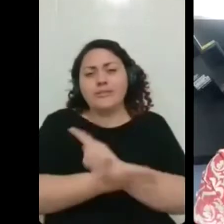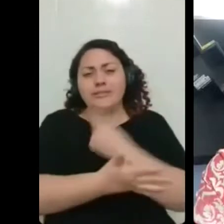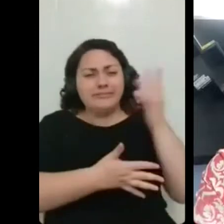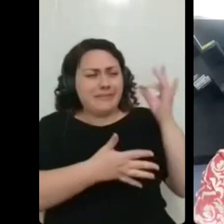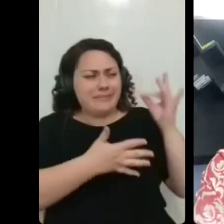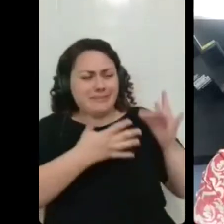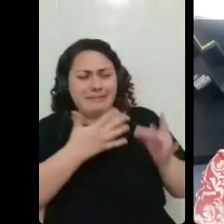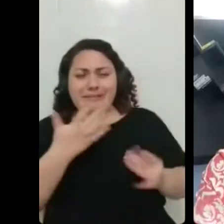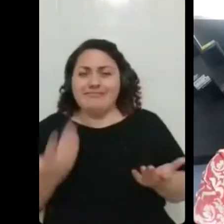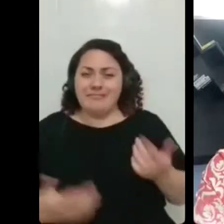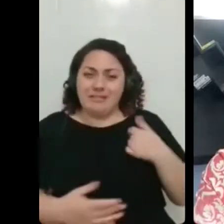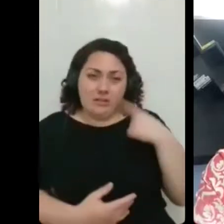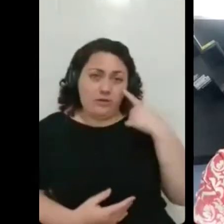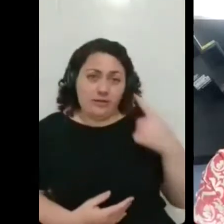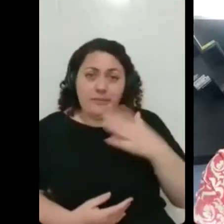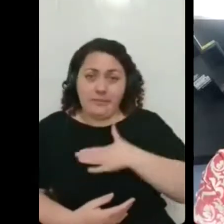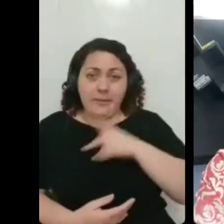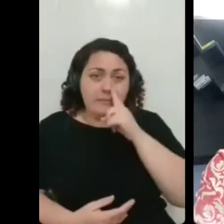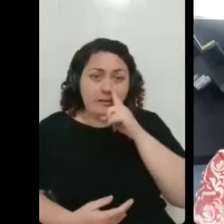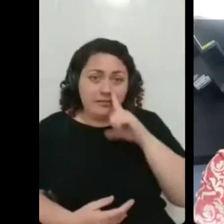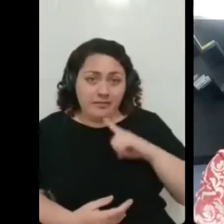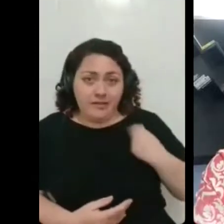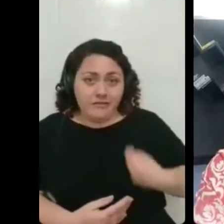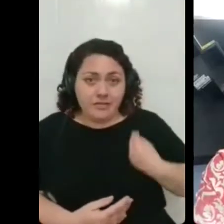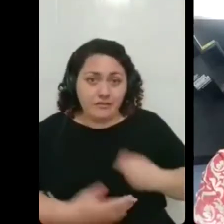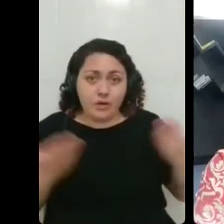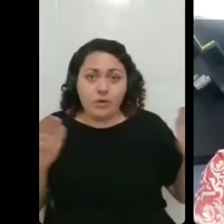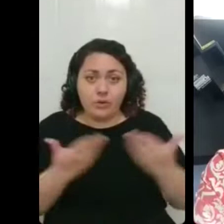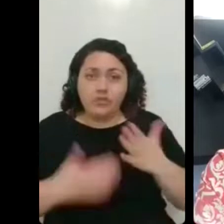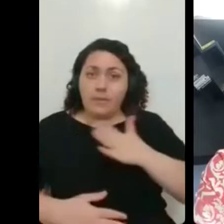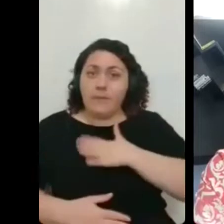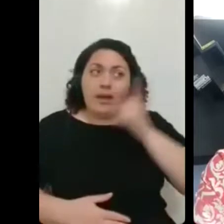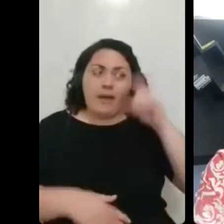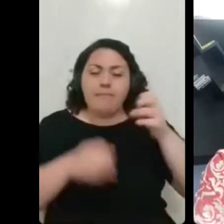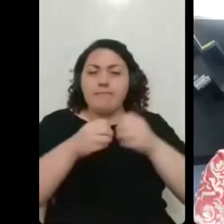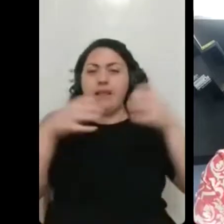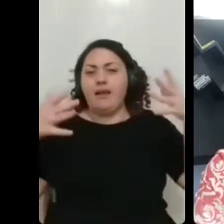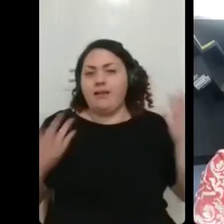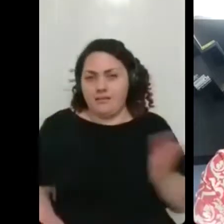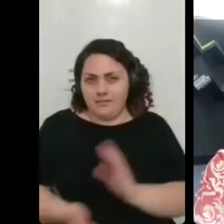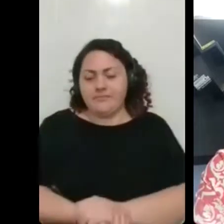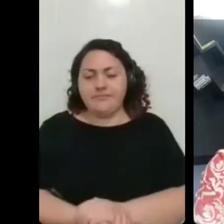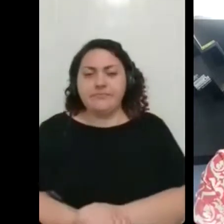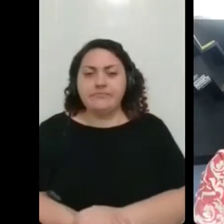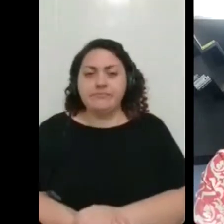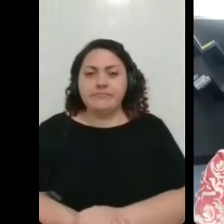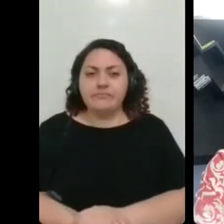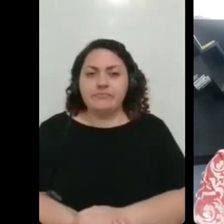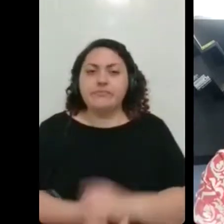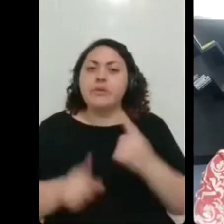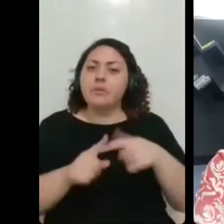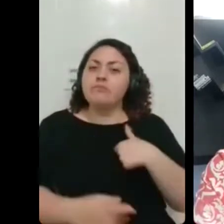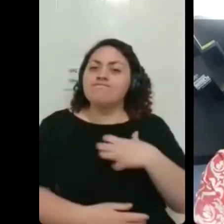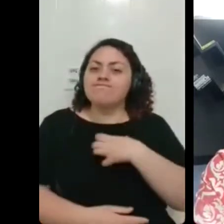vejo assim a minha mãe estar viva hoje para mim é um milagre assim sabe? porque foi um medo muito grande